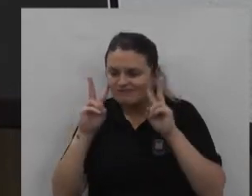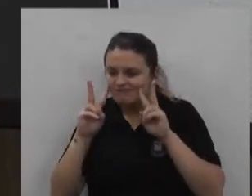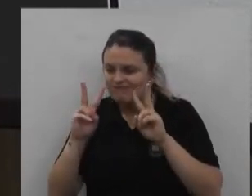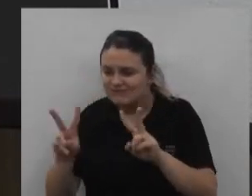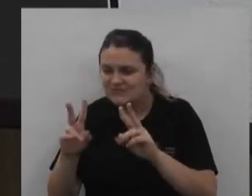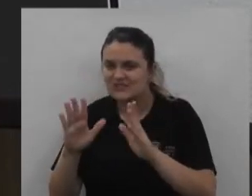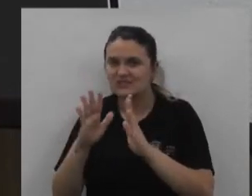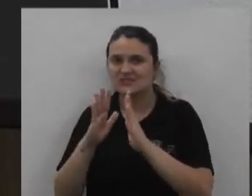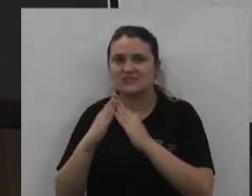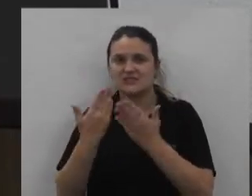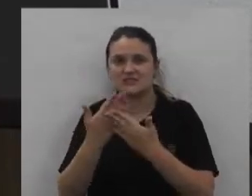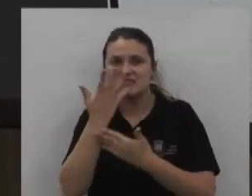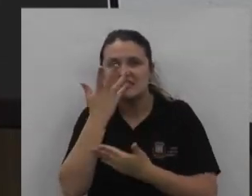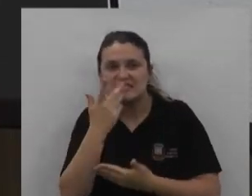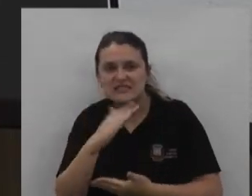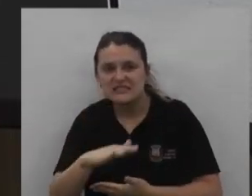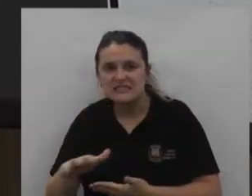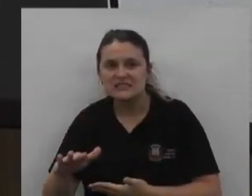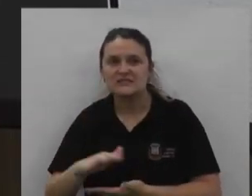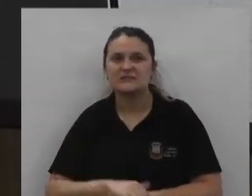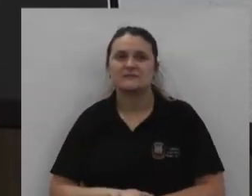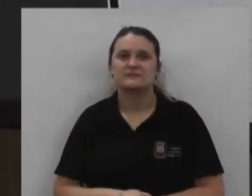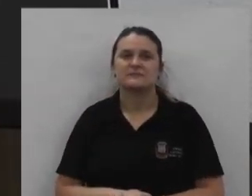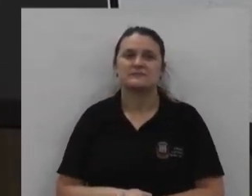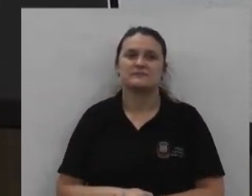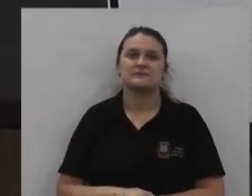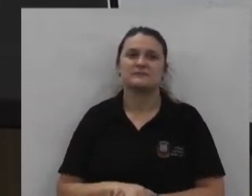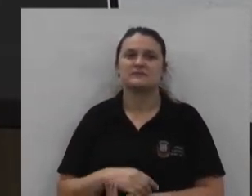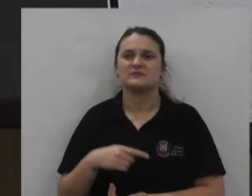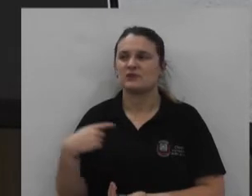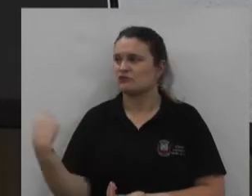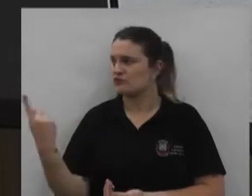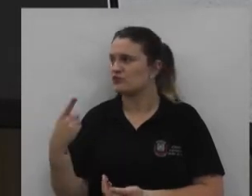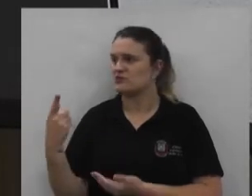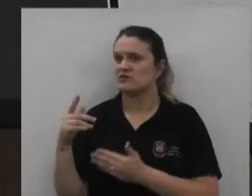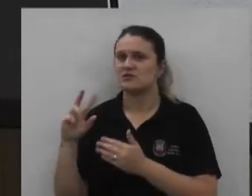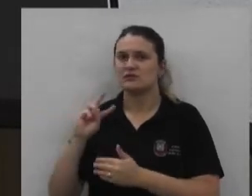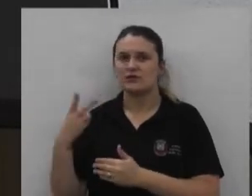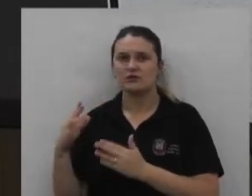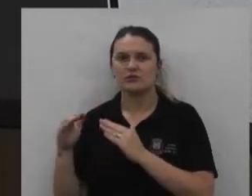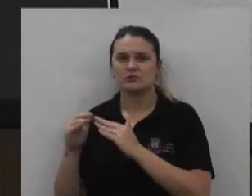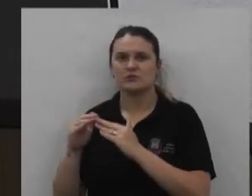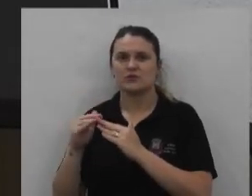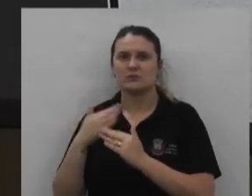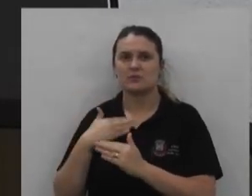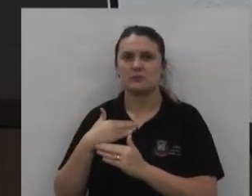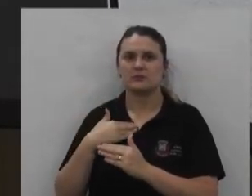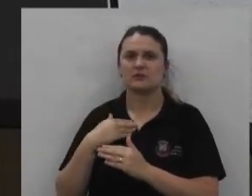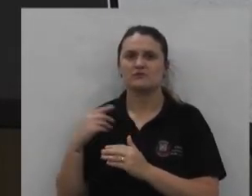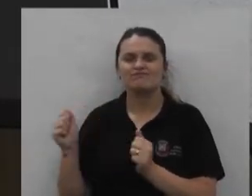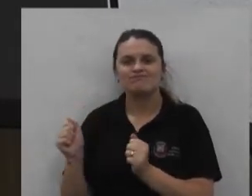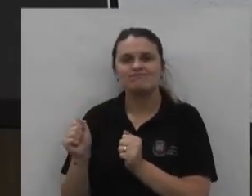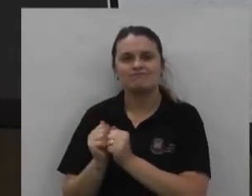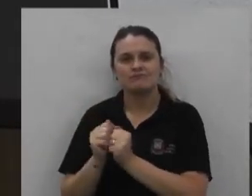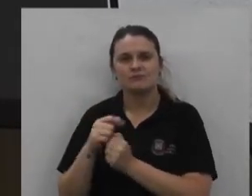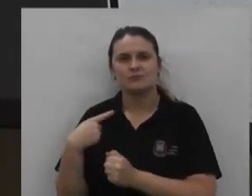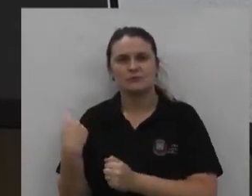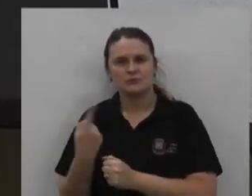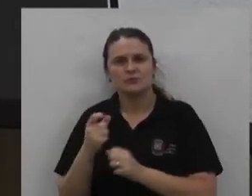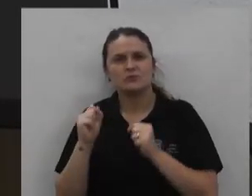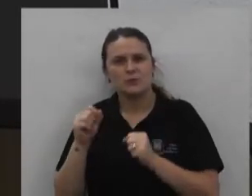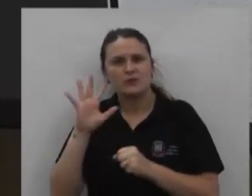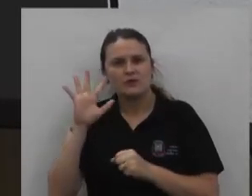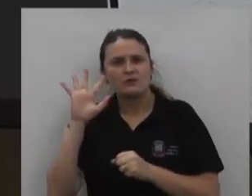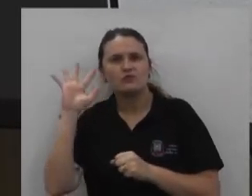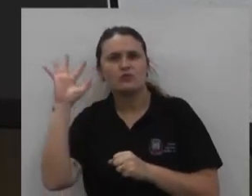que é a educação infantil eu tenho certeza que vocês vão ser sensíveis a essa situação e que juntos nós podemos trazer